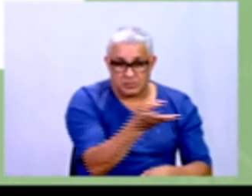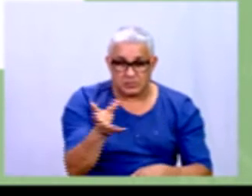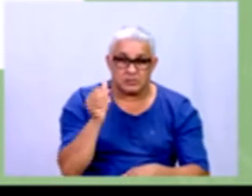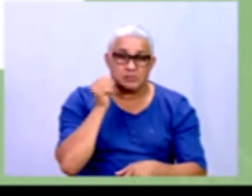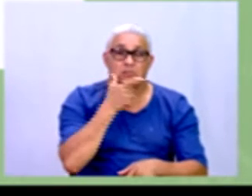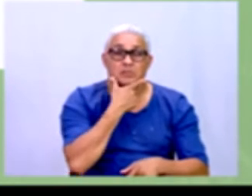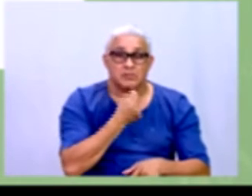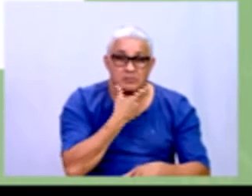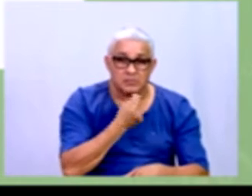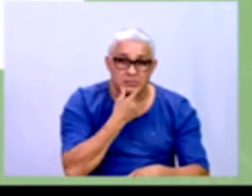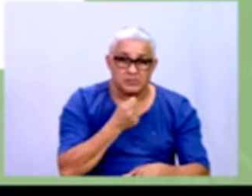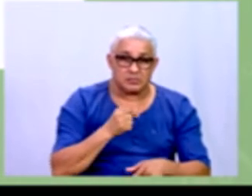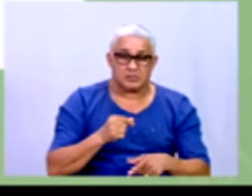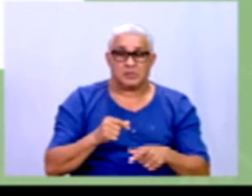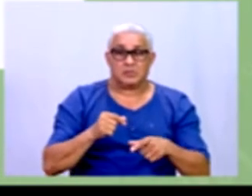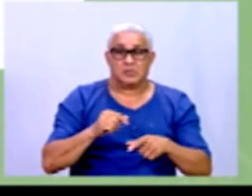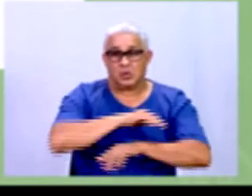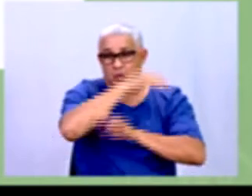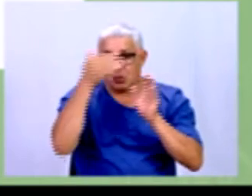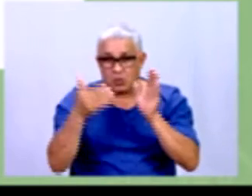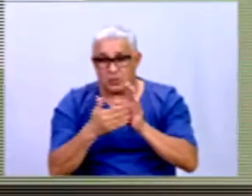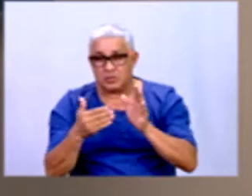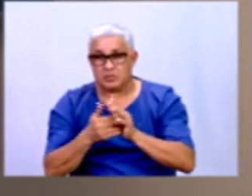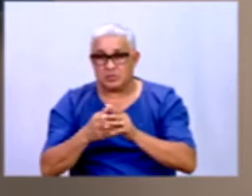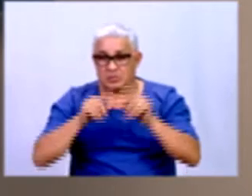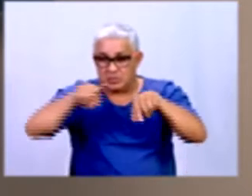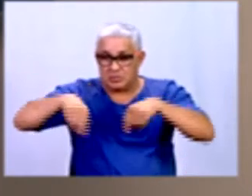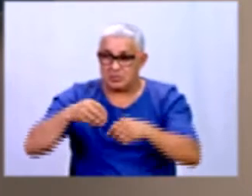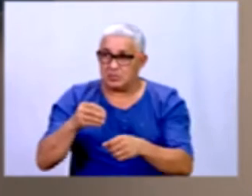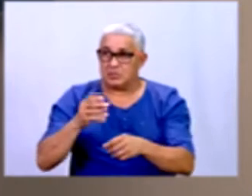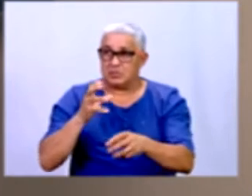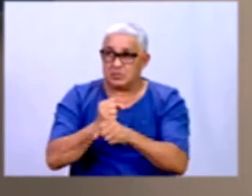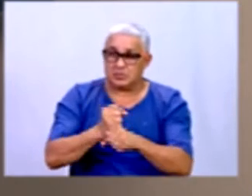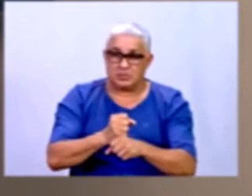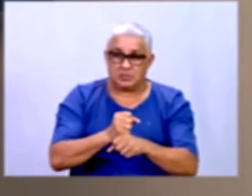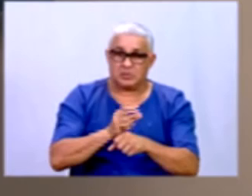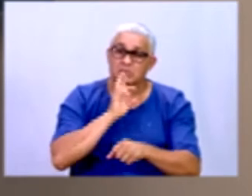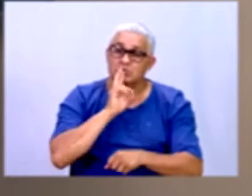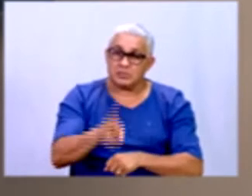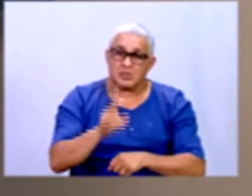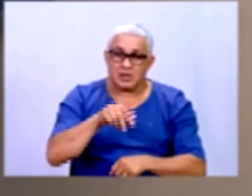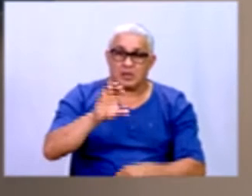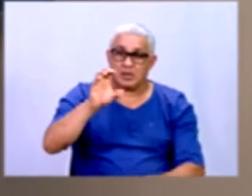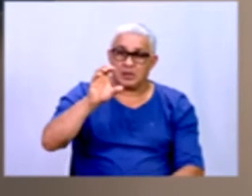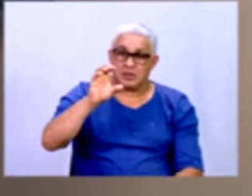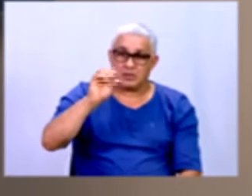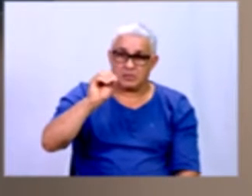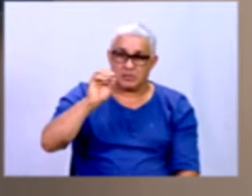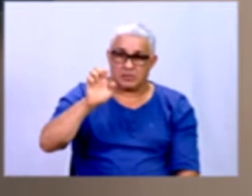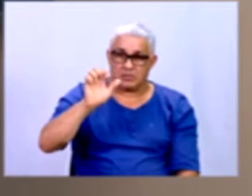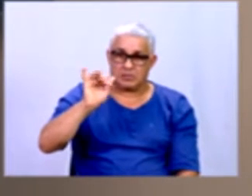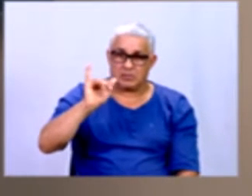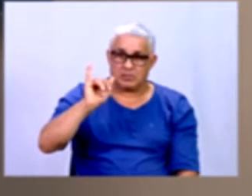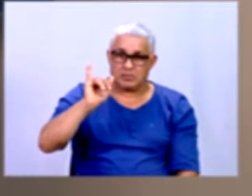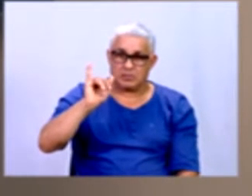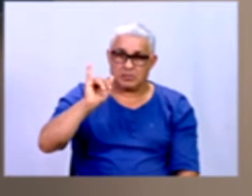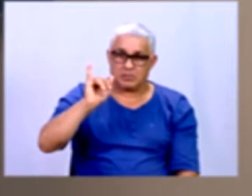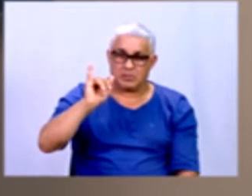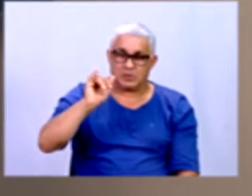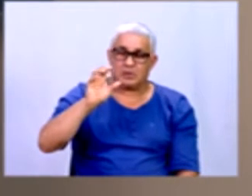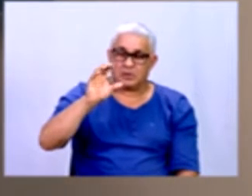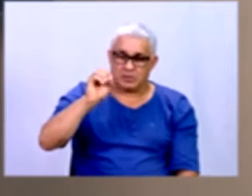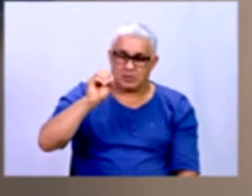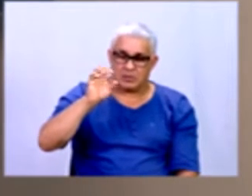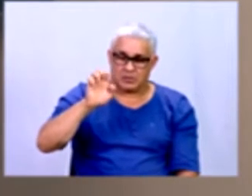masculino pelo total que tem na sala a resposta é o coeficiente porque eu estou falando das